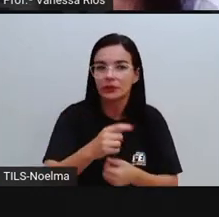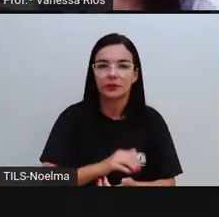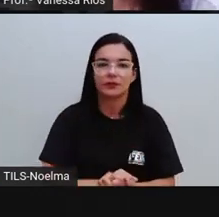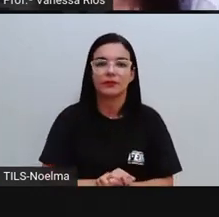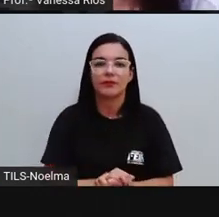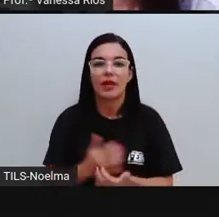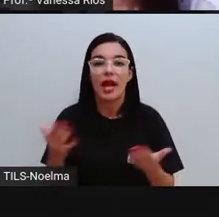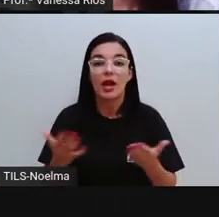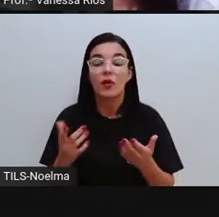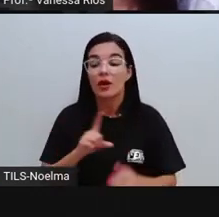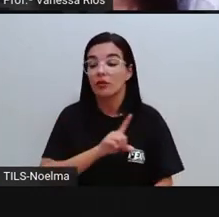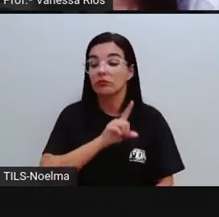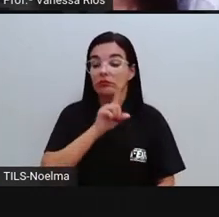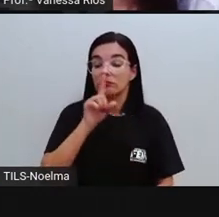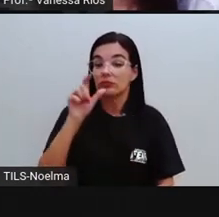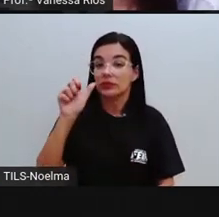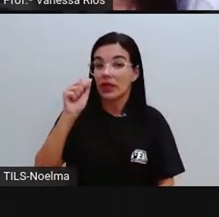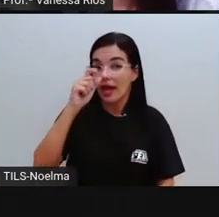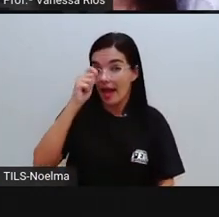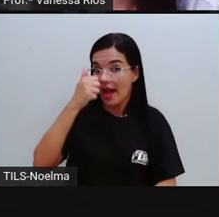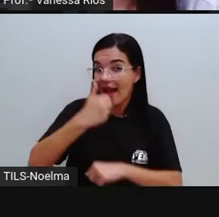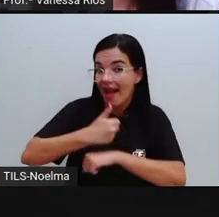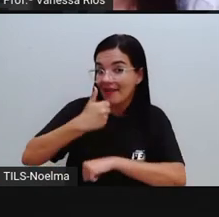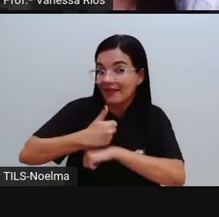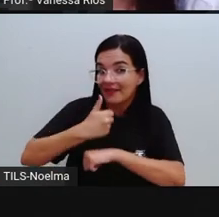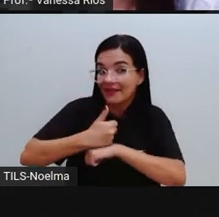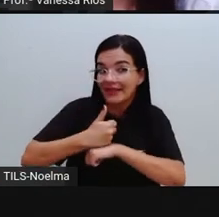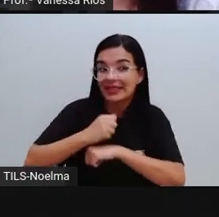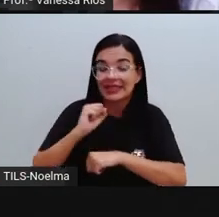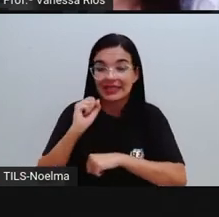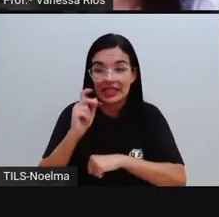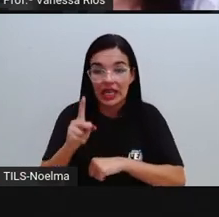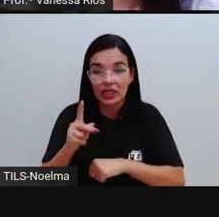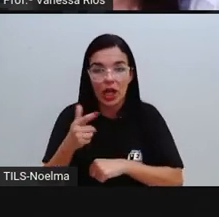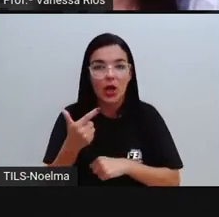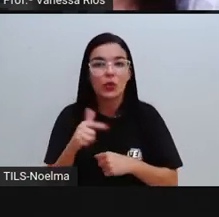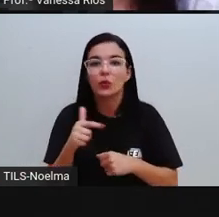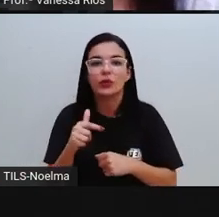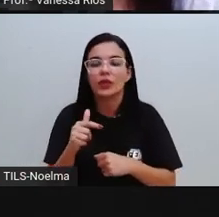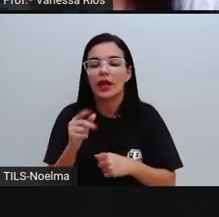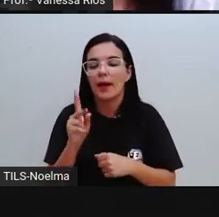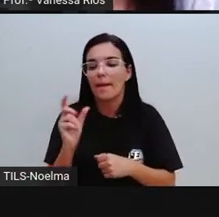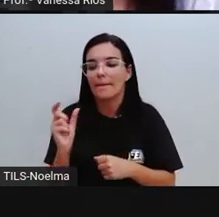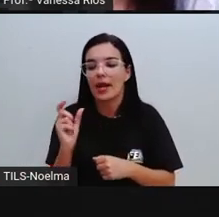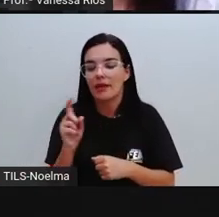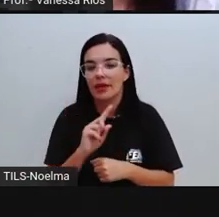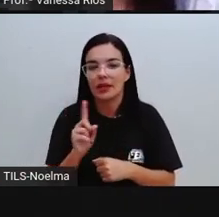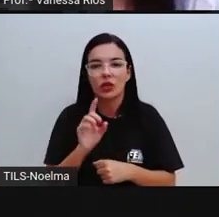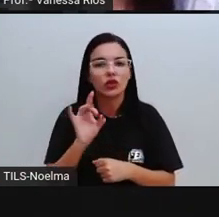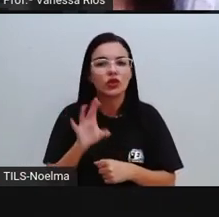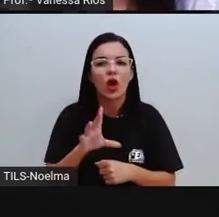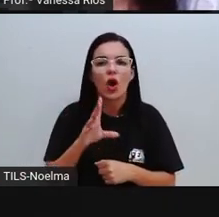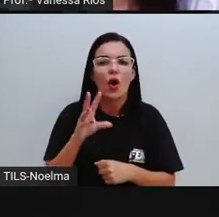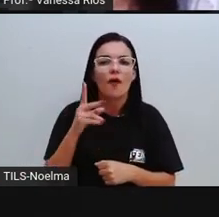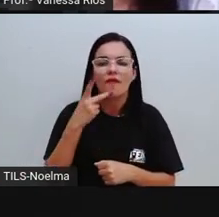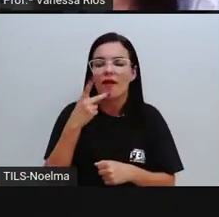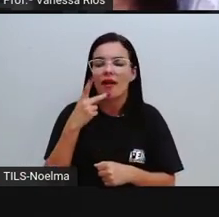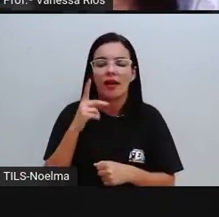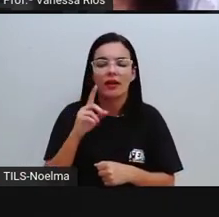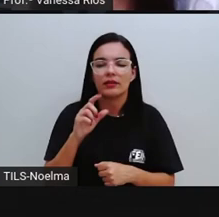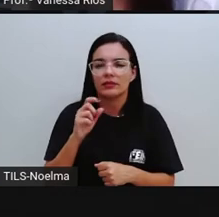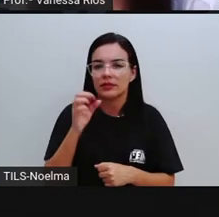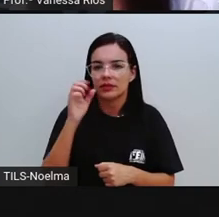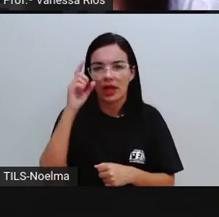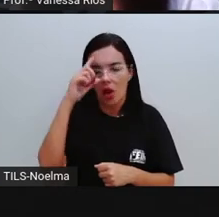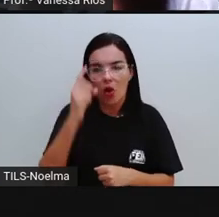No imperativo afirmativo, já fica sem a presença do não. E aí, expressa apenas a ordem, no sentido